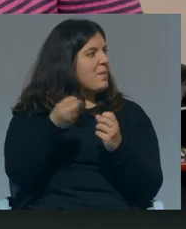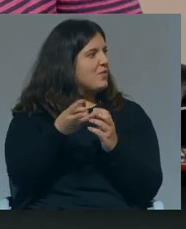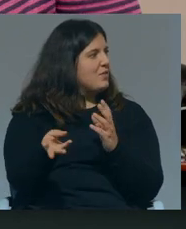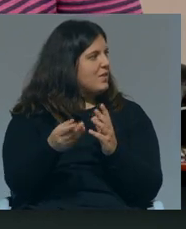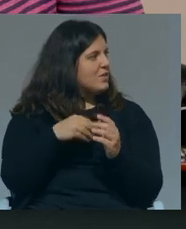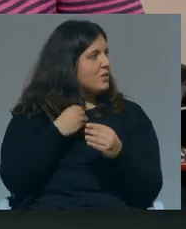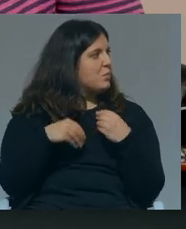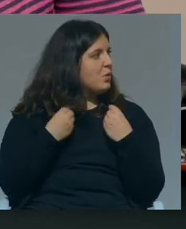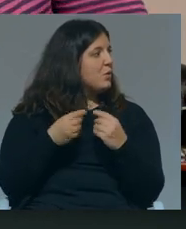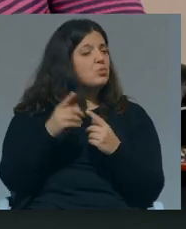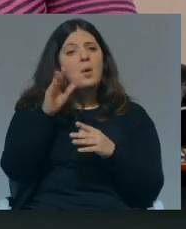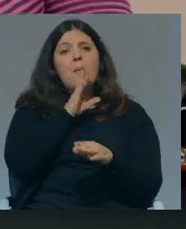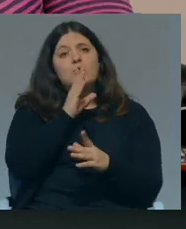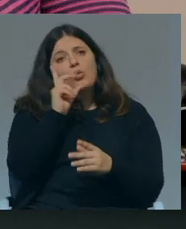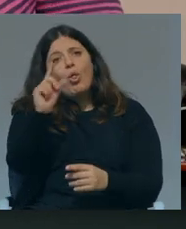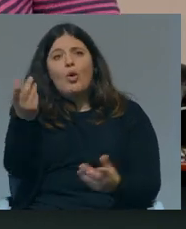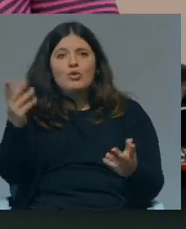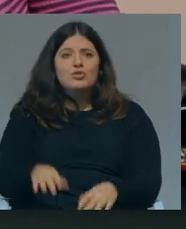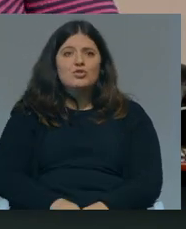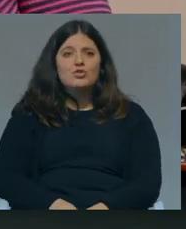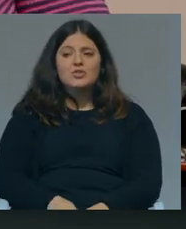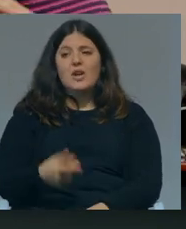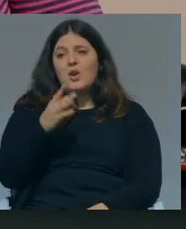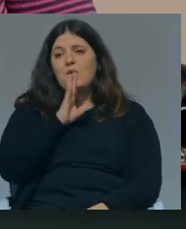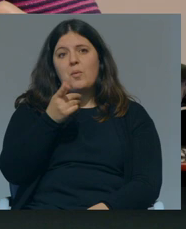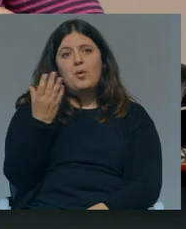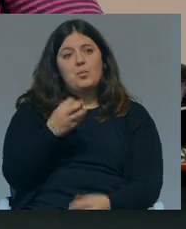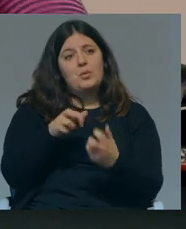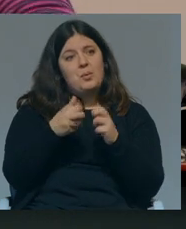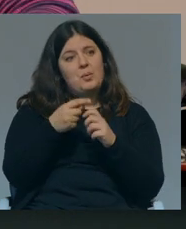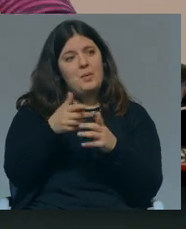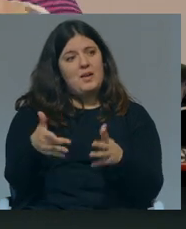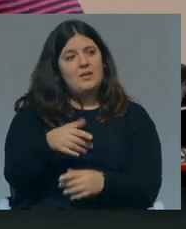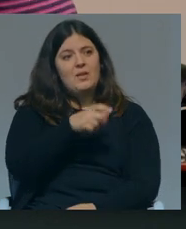mas é pois é isso é verdade não moro no Porto tem esse defeito